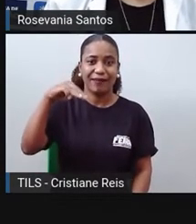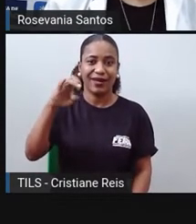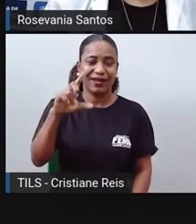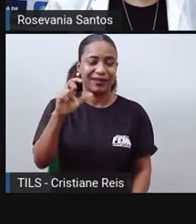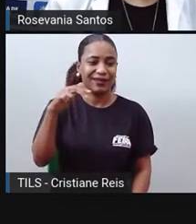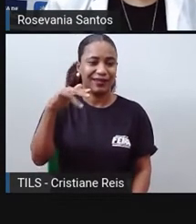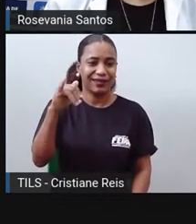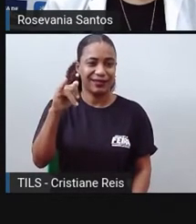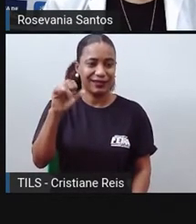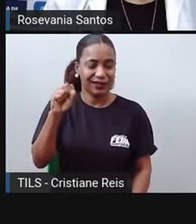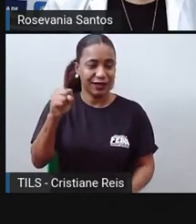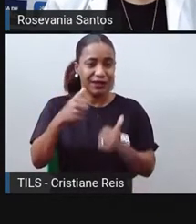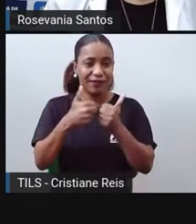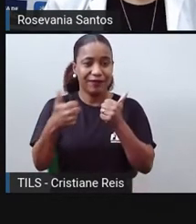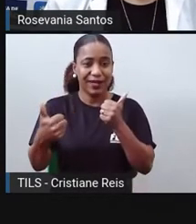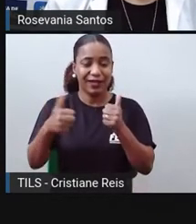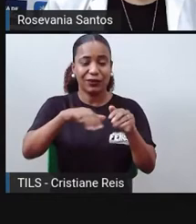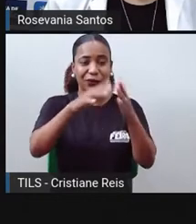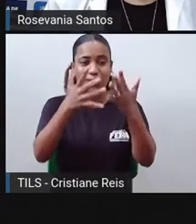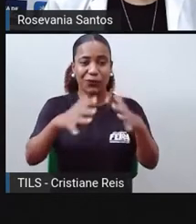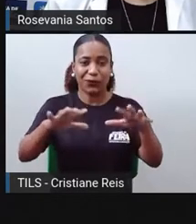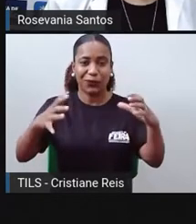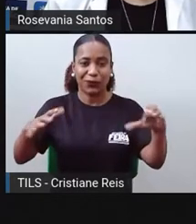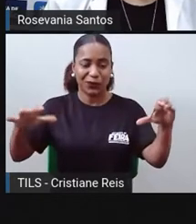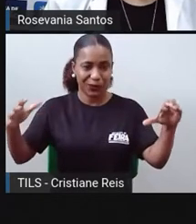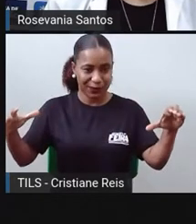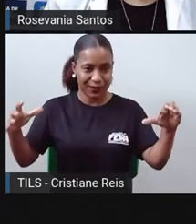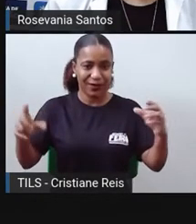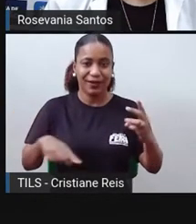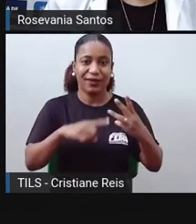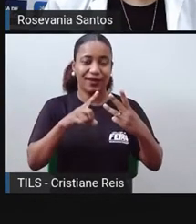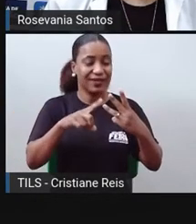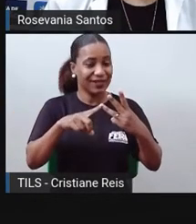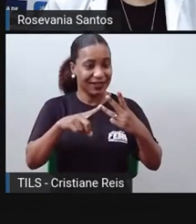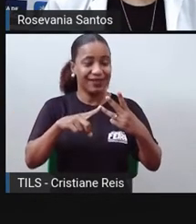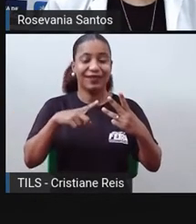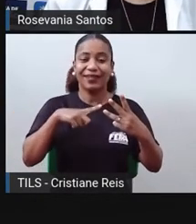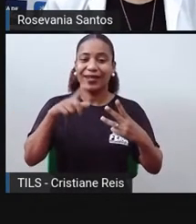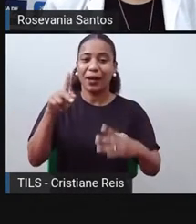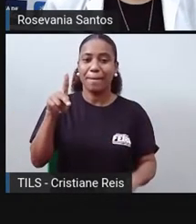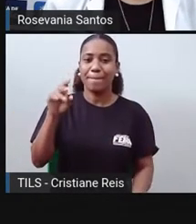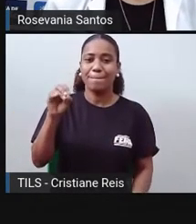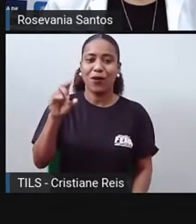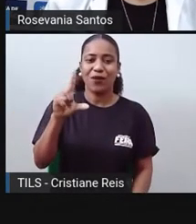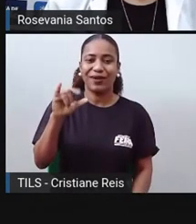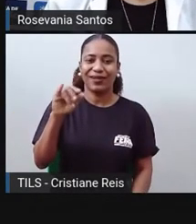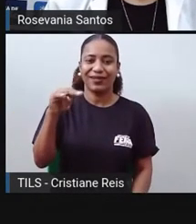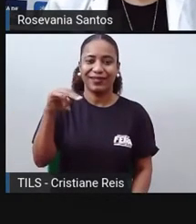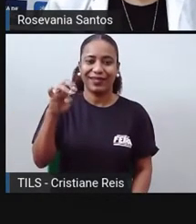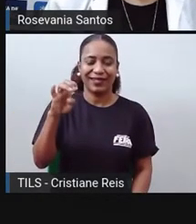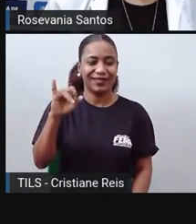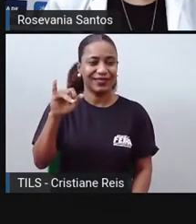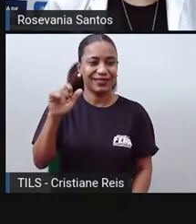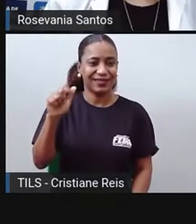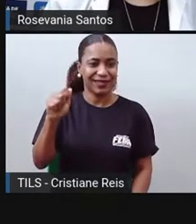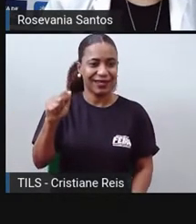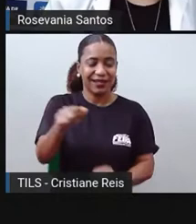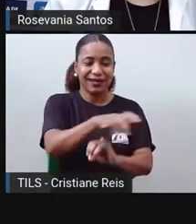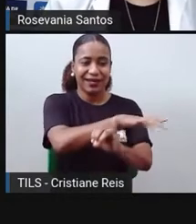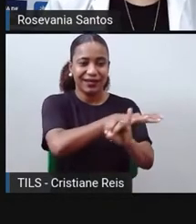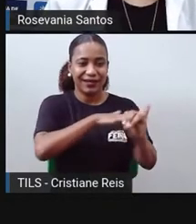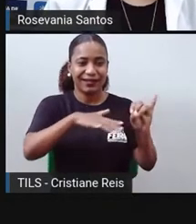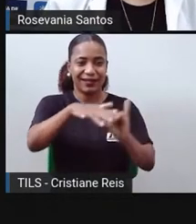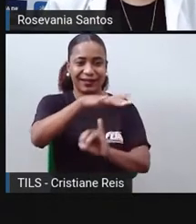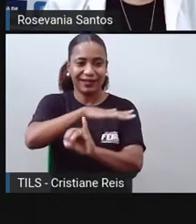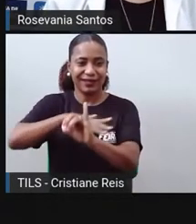Com o Oceano Pacífico. E tem a Polinésia, que são as diversas ilhas aí espalhadas por esse, vamos dizer assim,